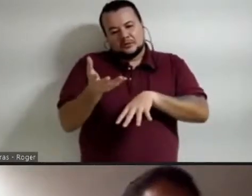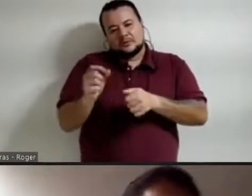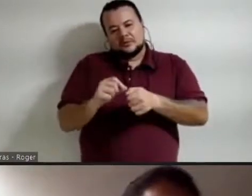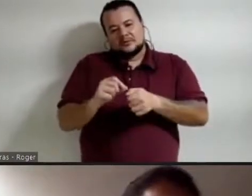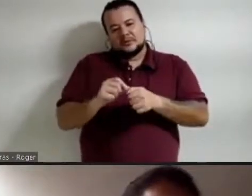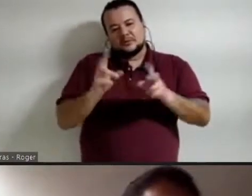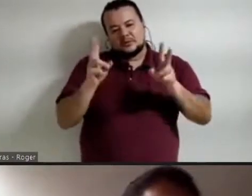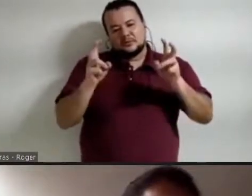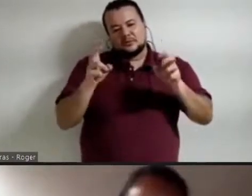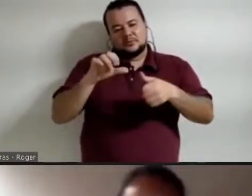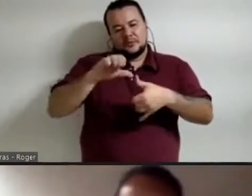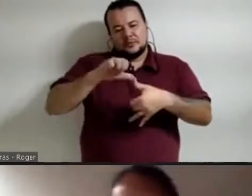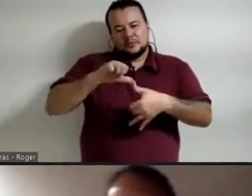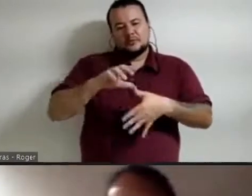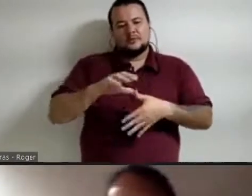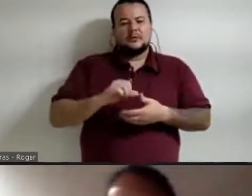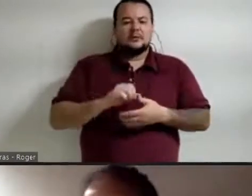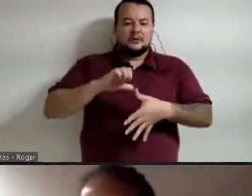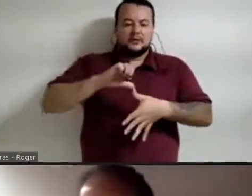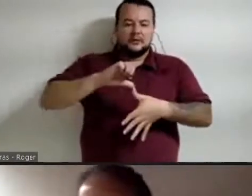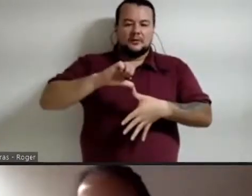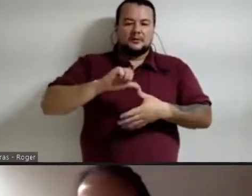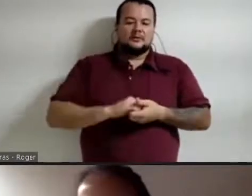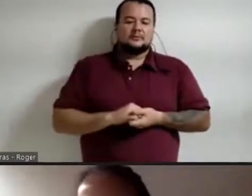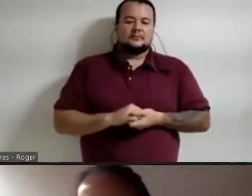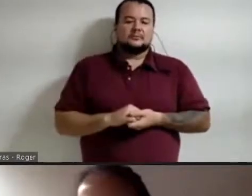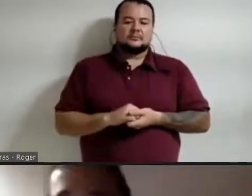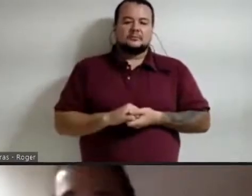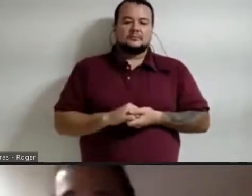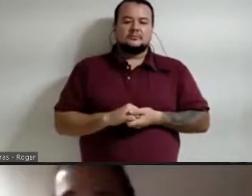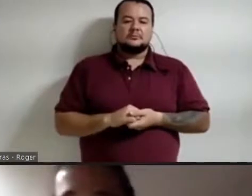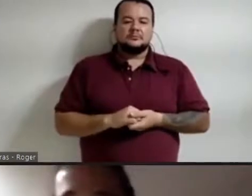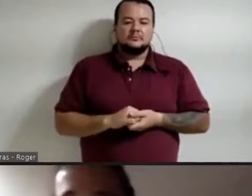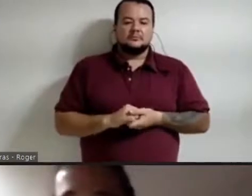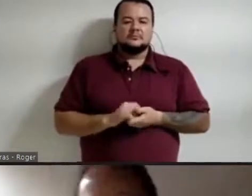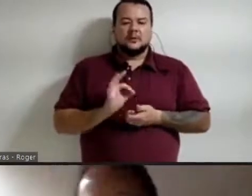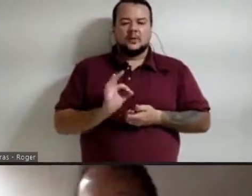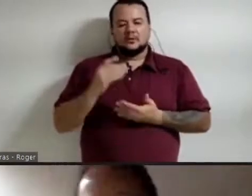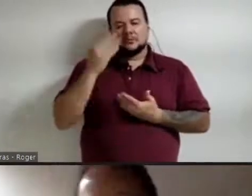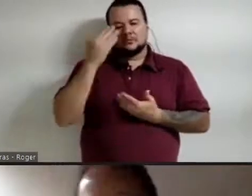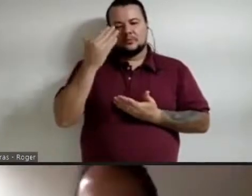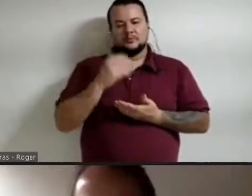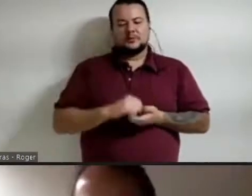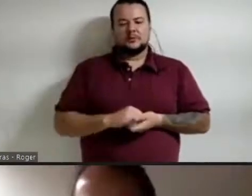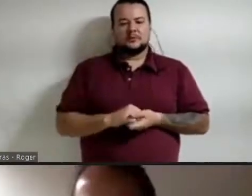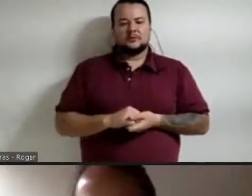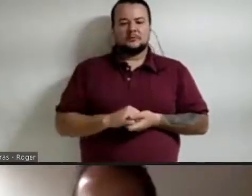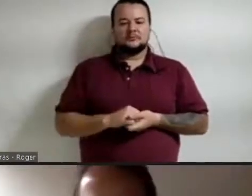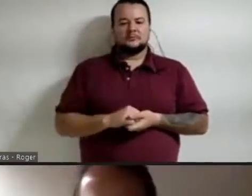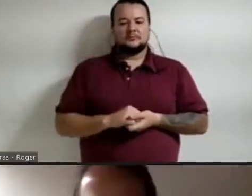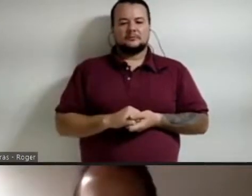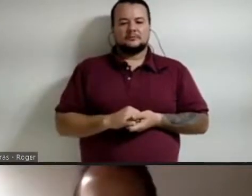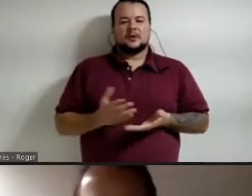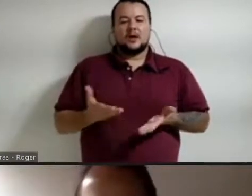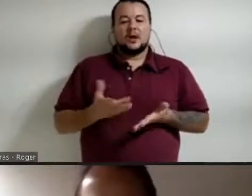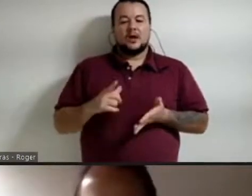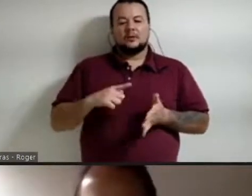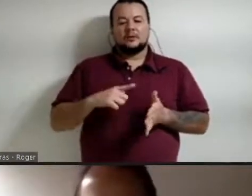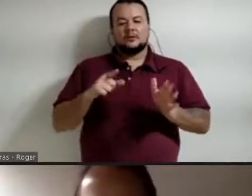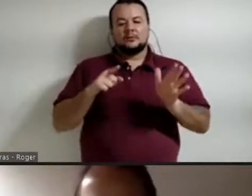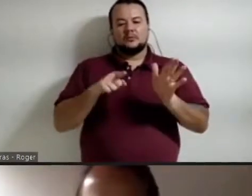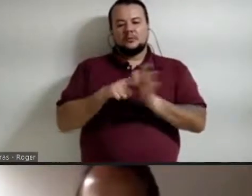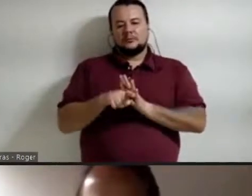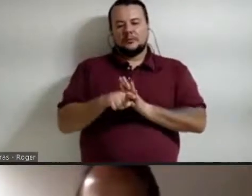tema na América Latina. Excelente, obrigada. Agora tenho uma pergunta para vocês